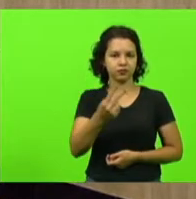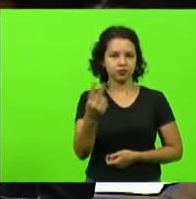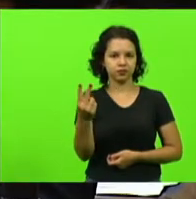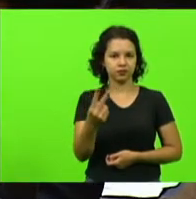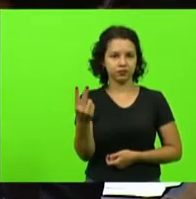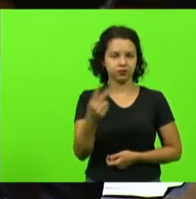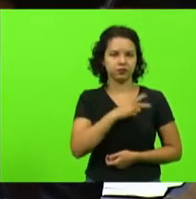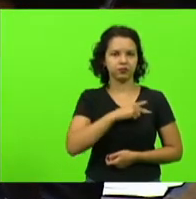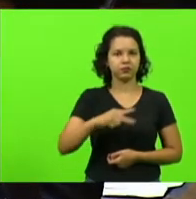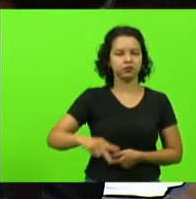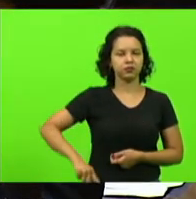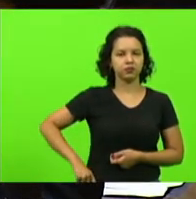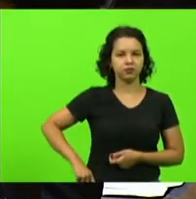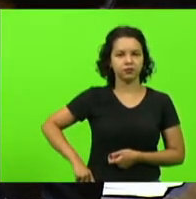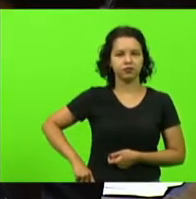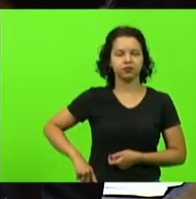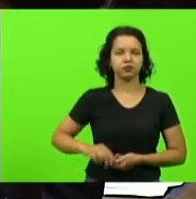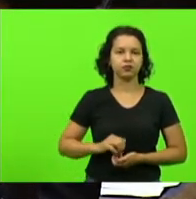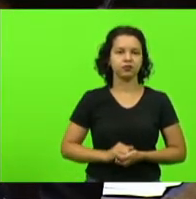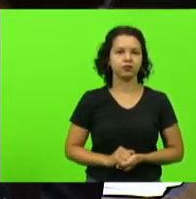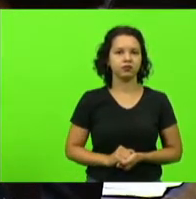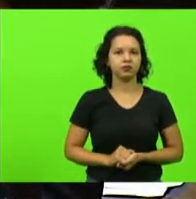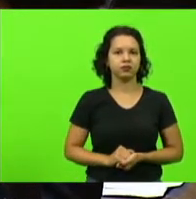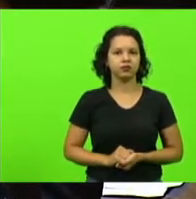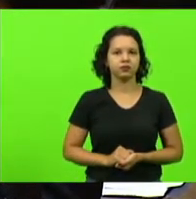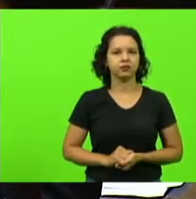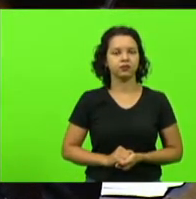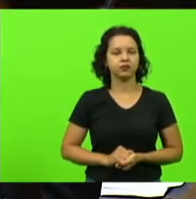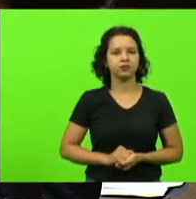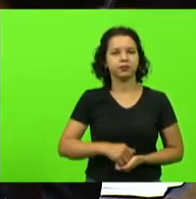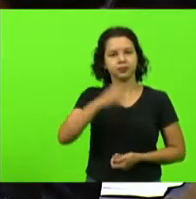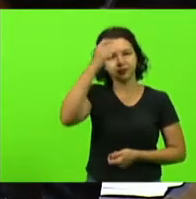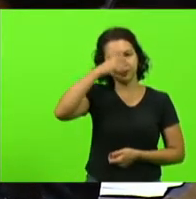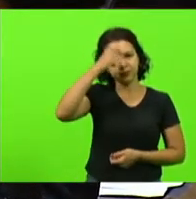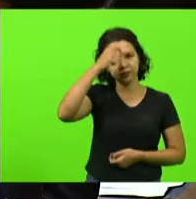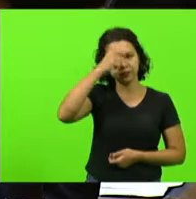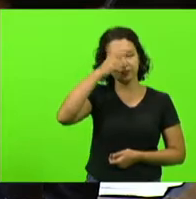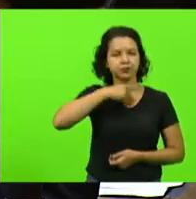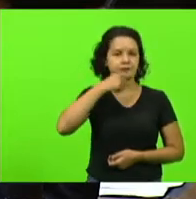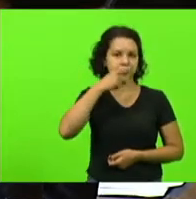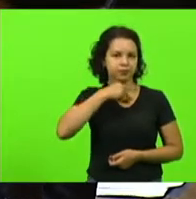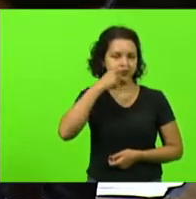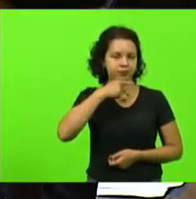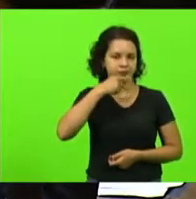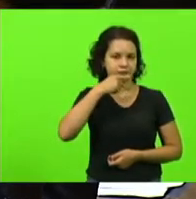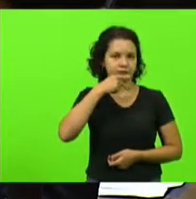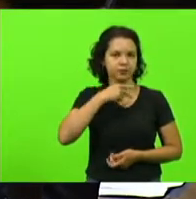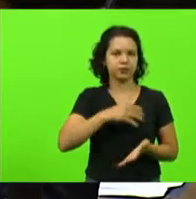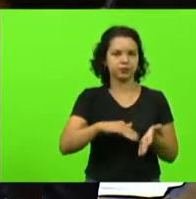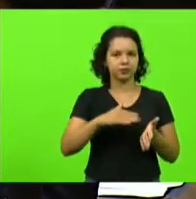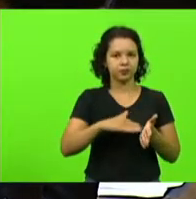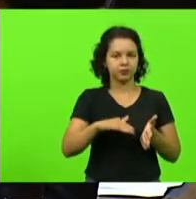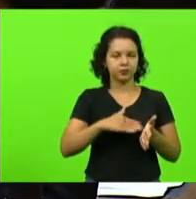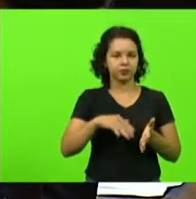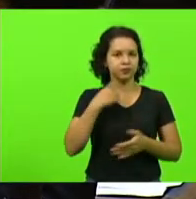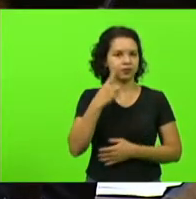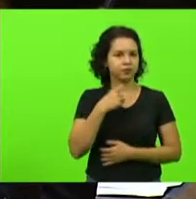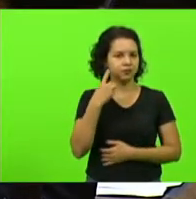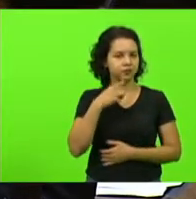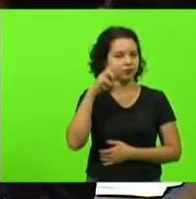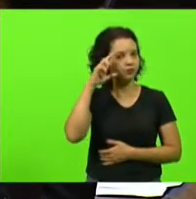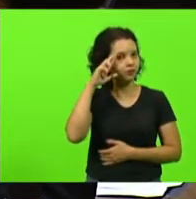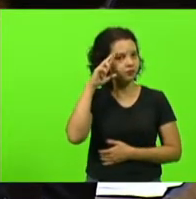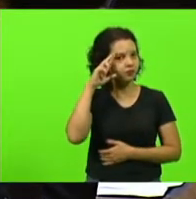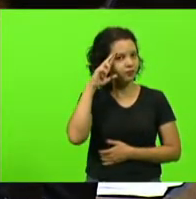Presidência, deputados Maurício Clodilark e Kennedy Nunes, secretarias, deputado Ricardo Alba,